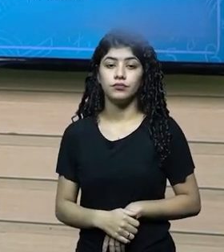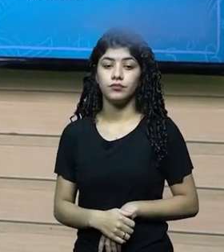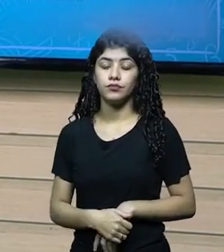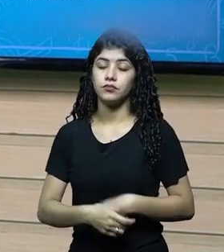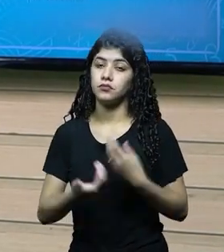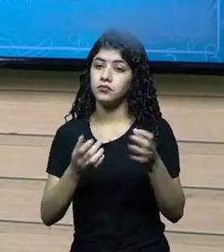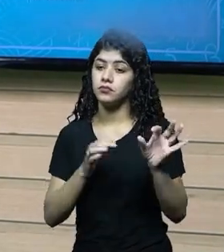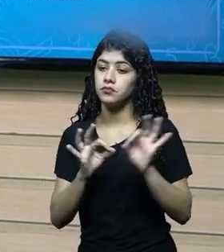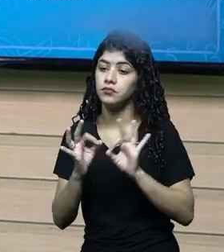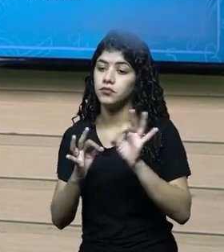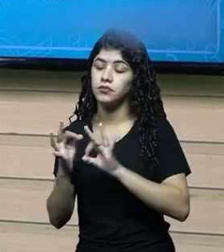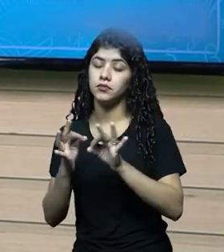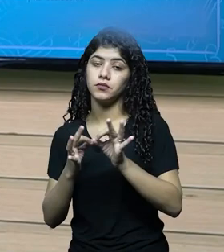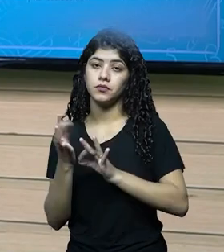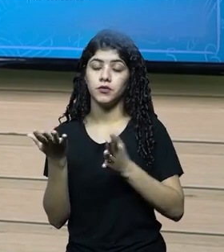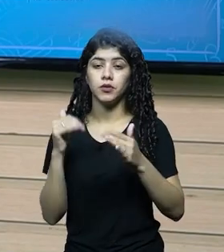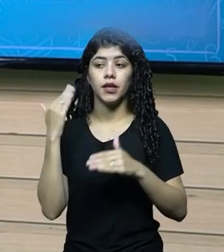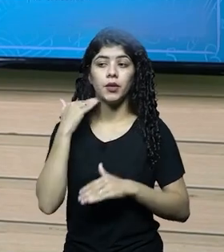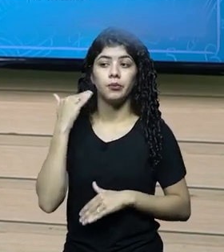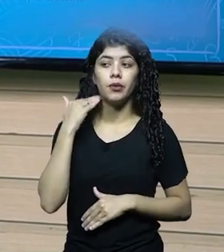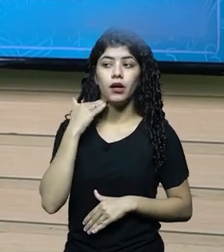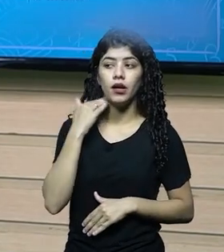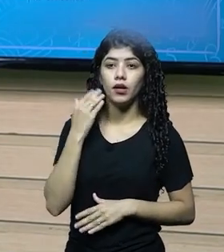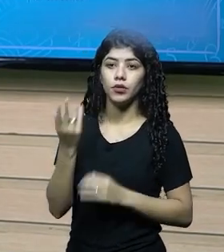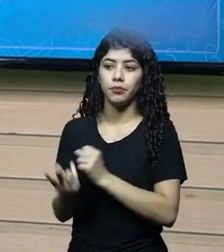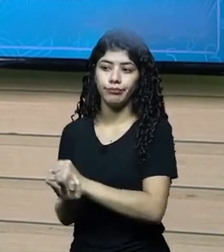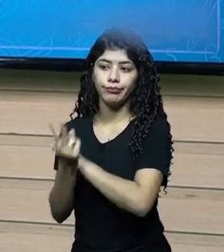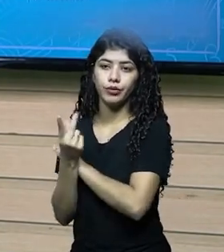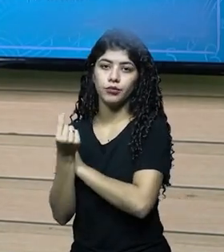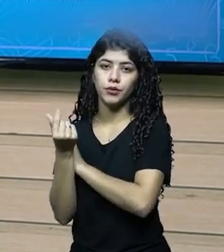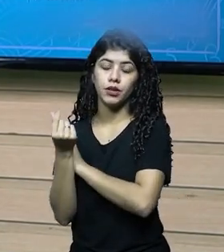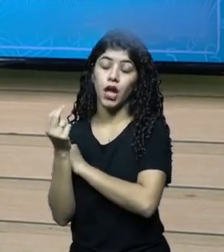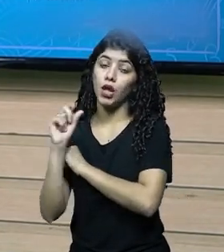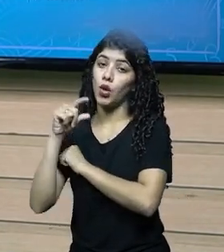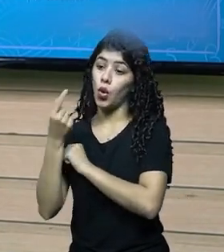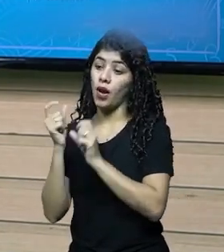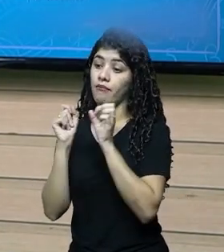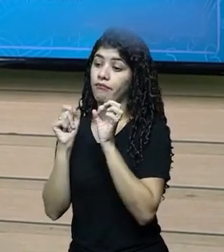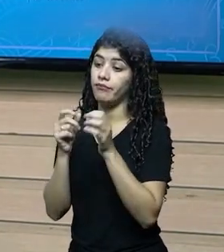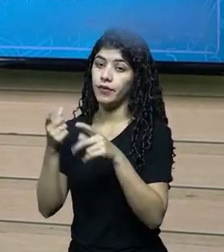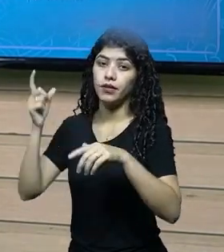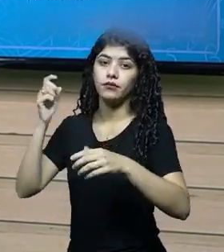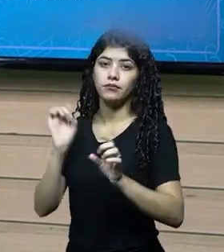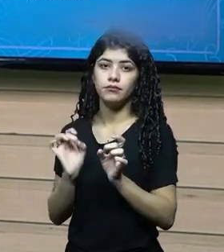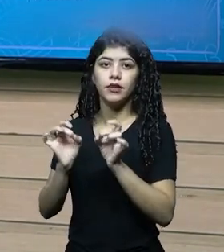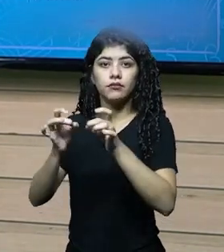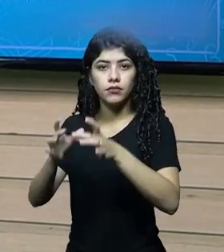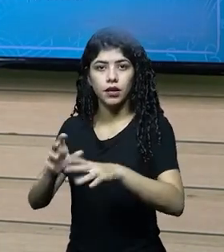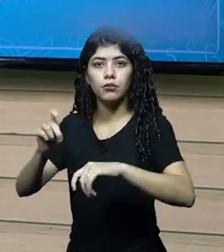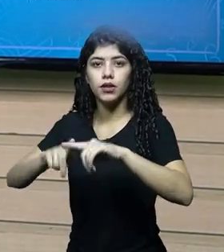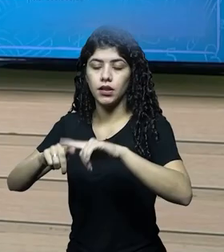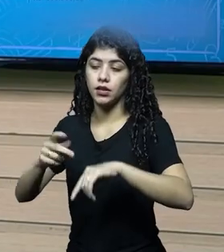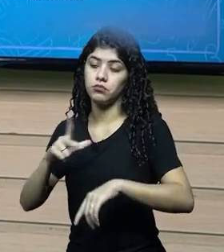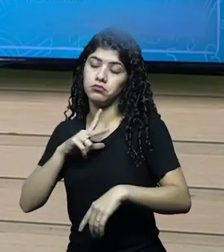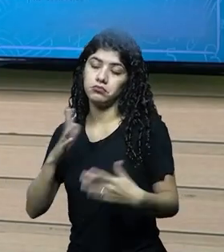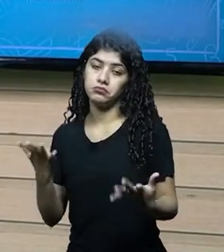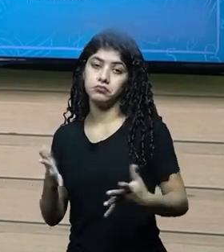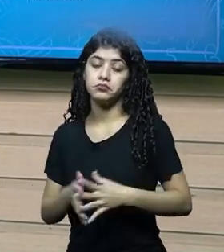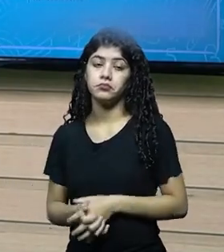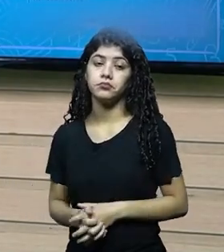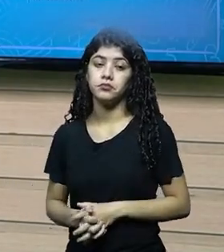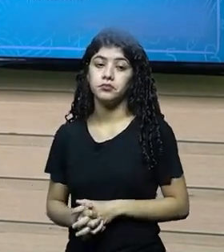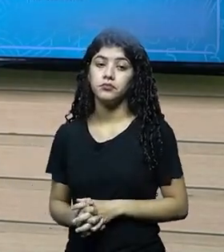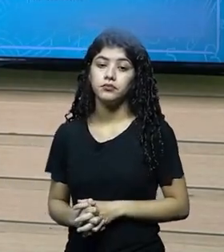não sei, negociou um financiamento bancário, ou vendeu um ativo para adquirir esse dinheiro, ou mesmo ela